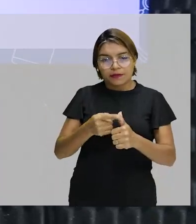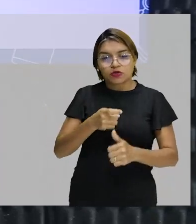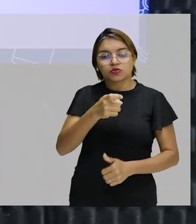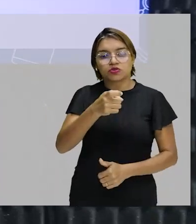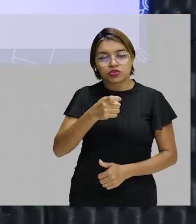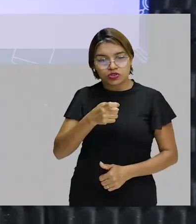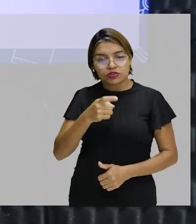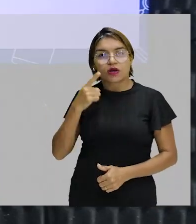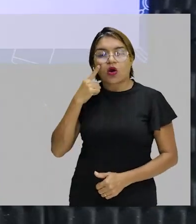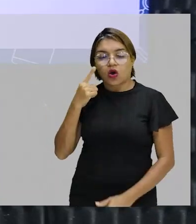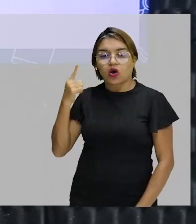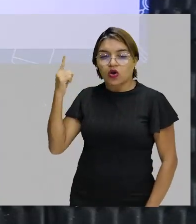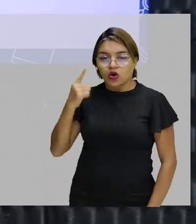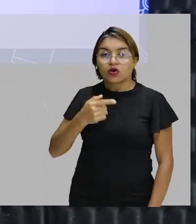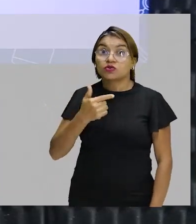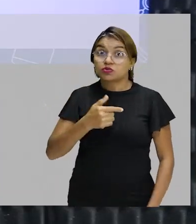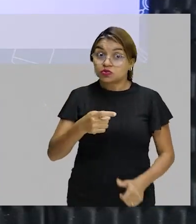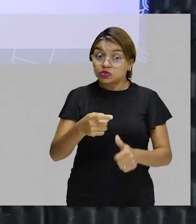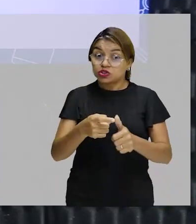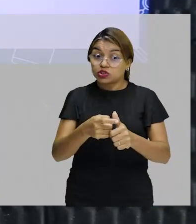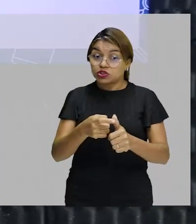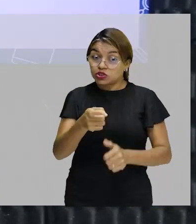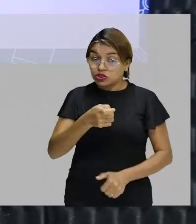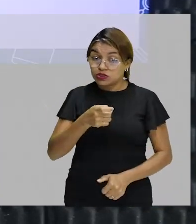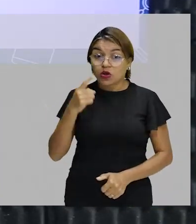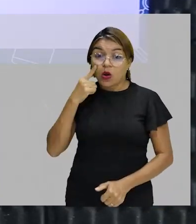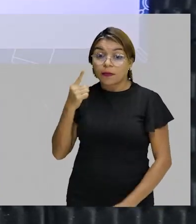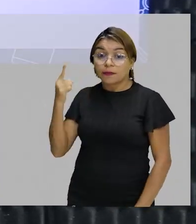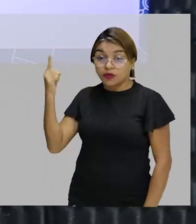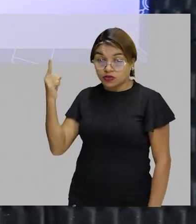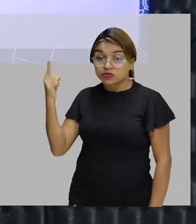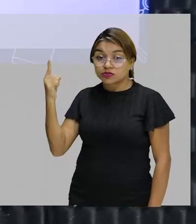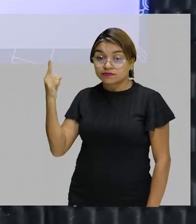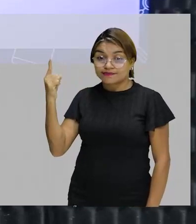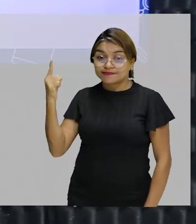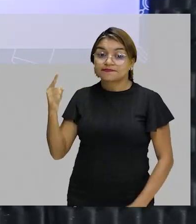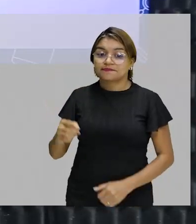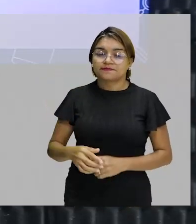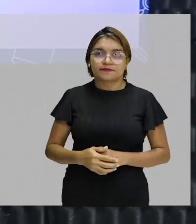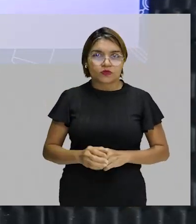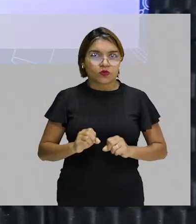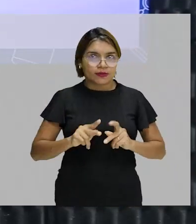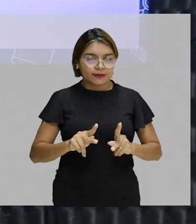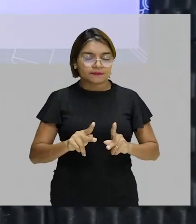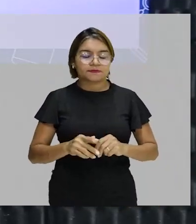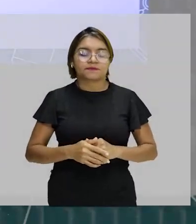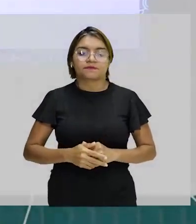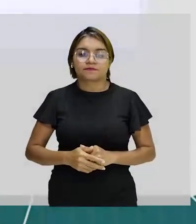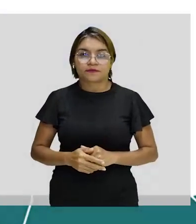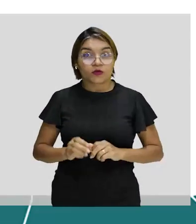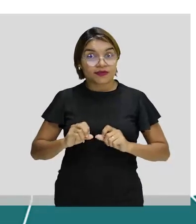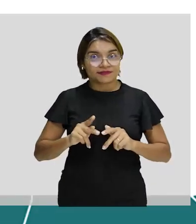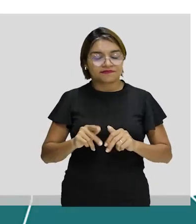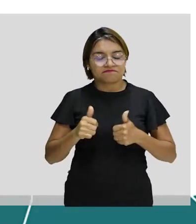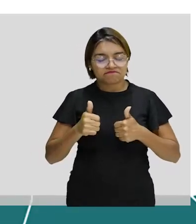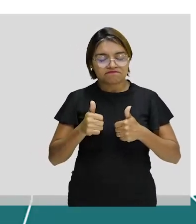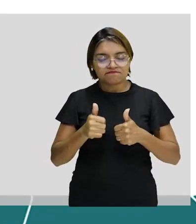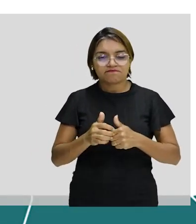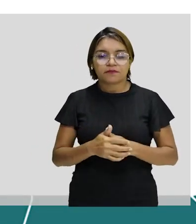vezes 10²³ moléculas de amônia. Show de bola?